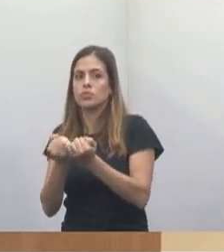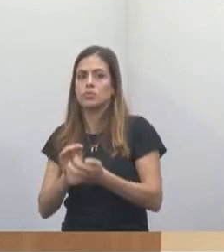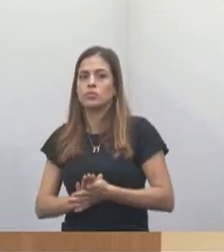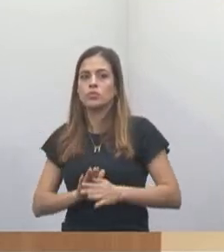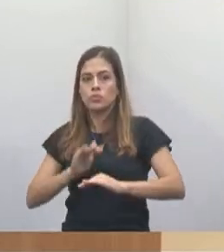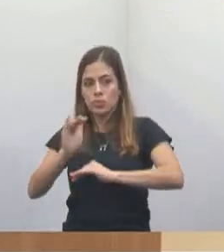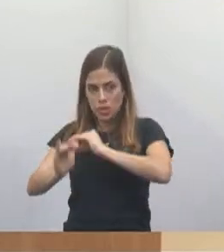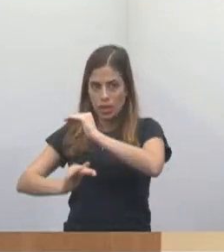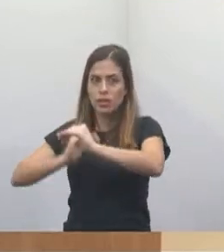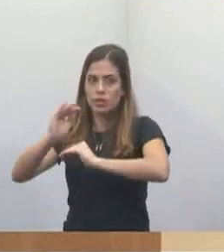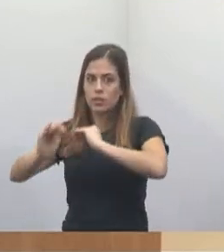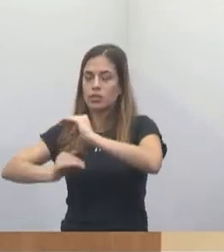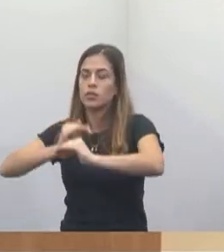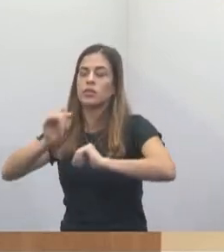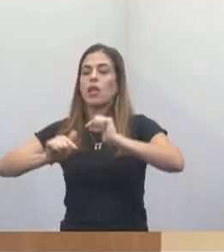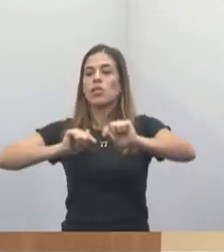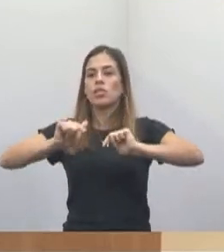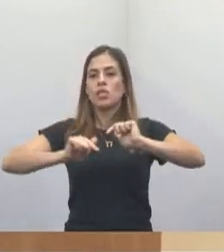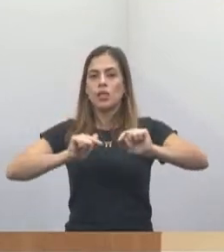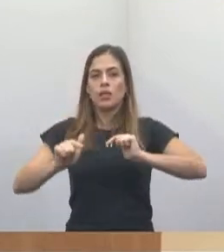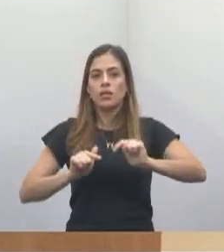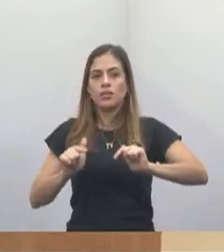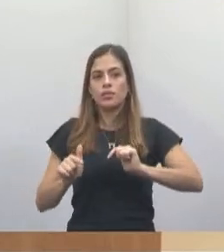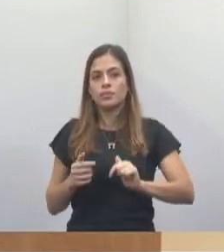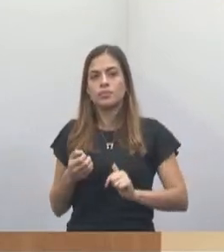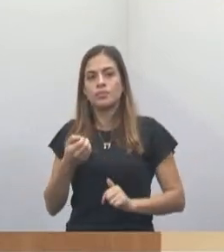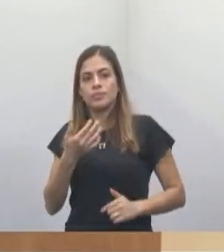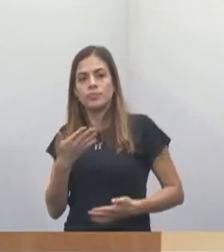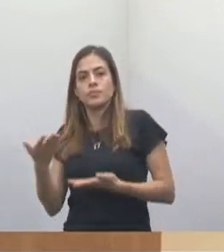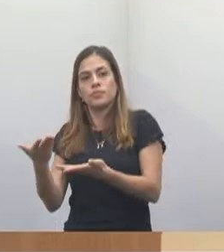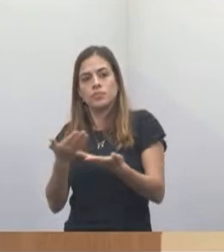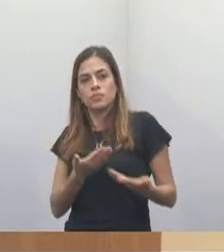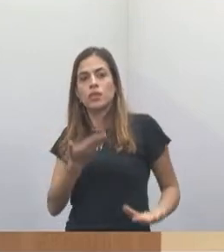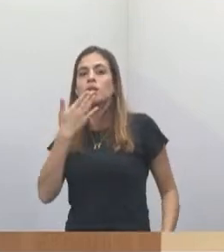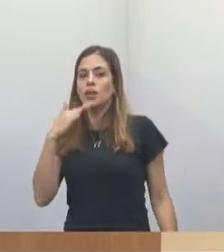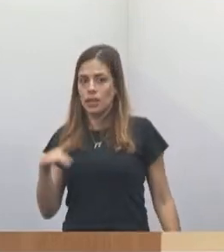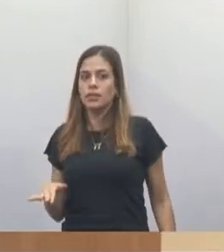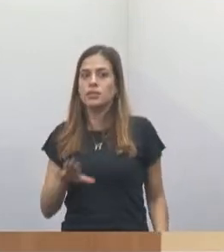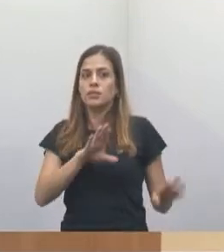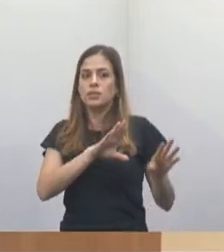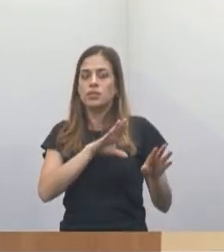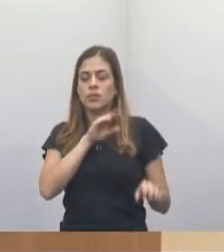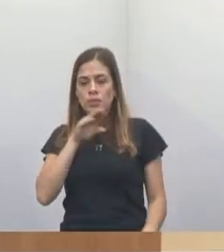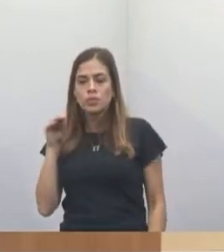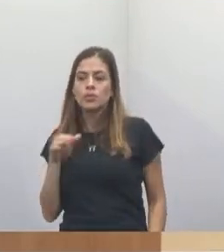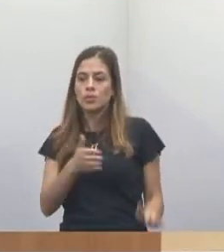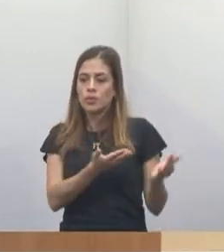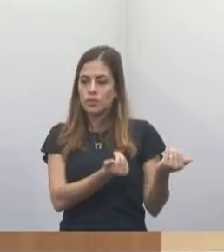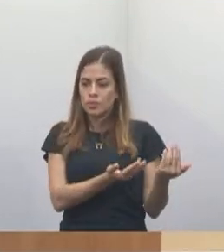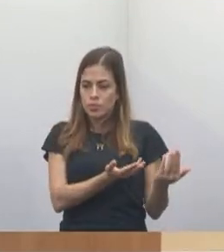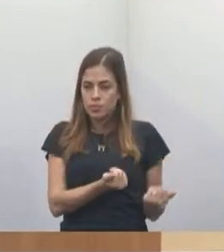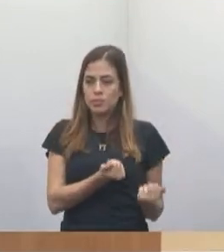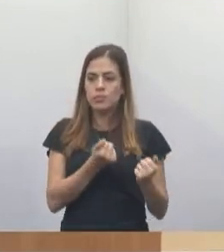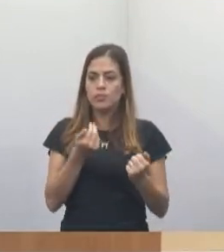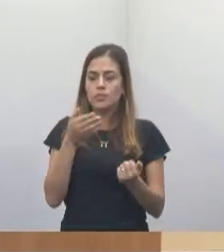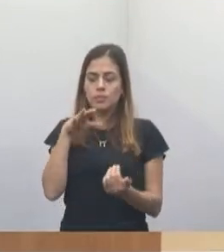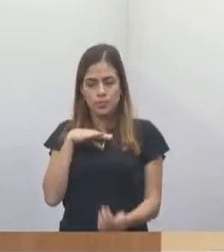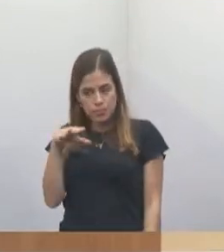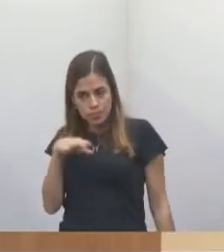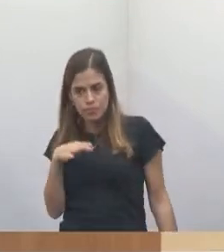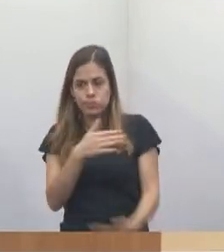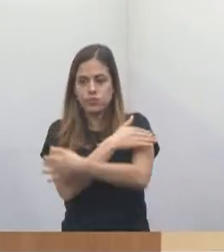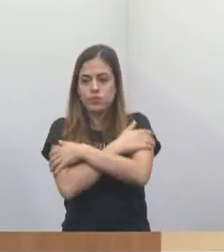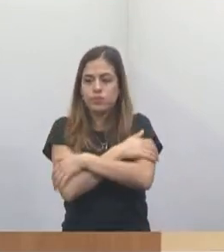a desempenhar esse grande trabalho que tem feito com as crianças, com os jovens e adolescentes da nossa cidade. Então, deixar um